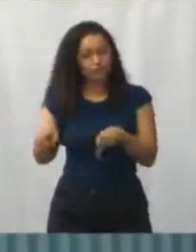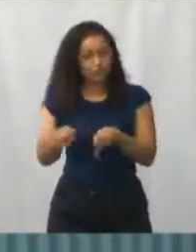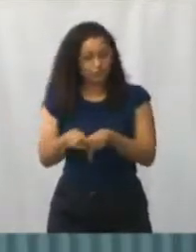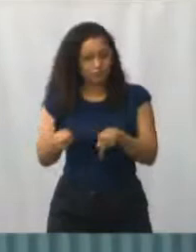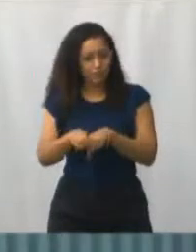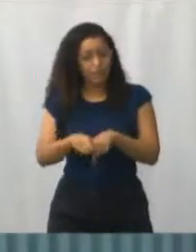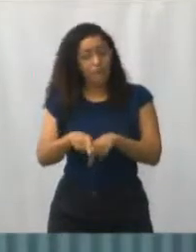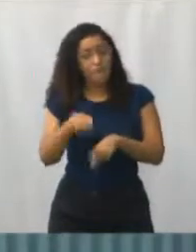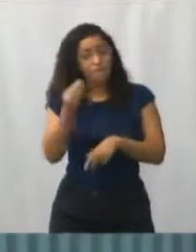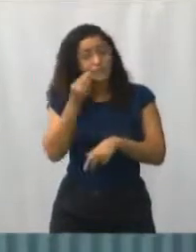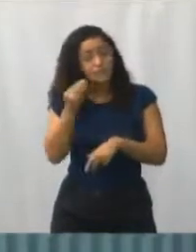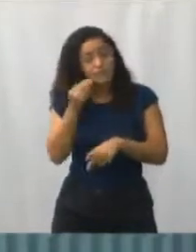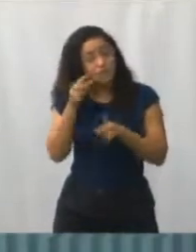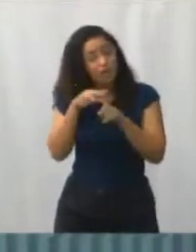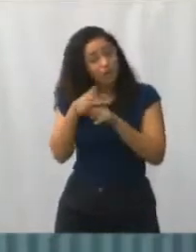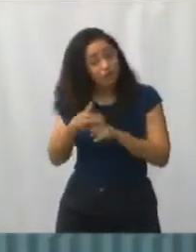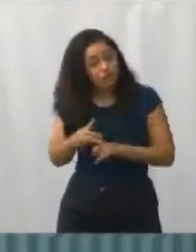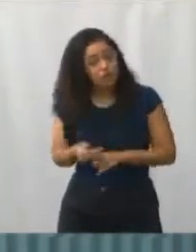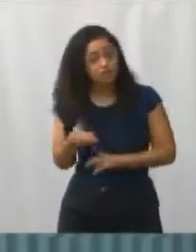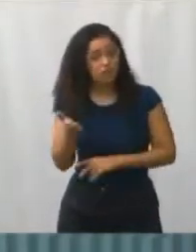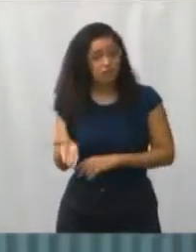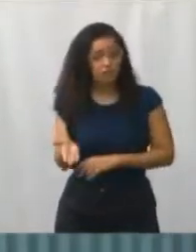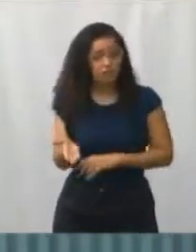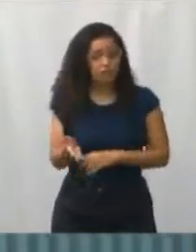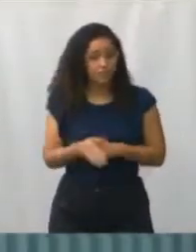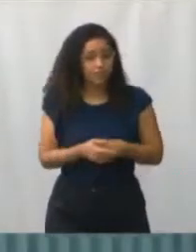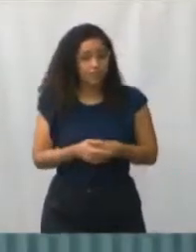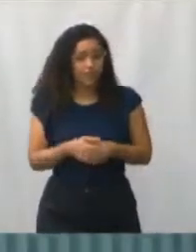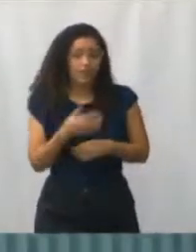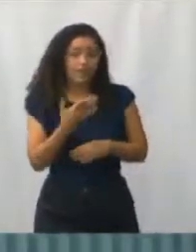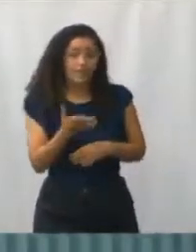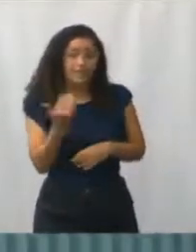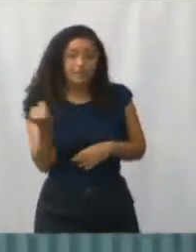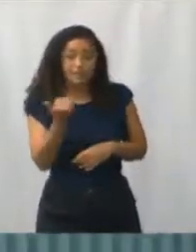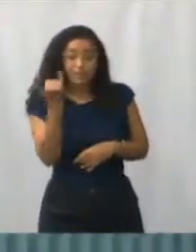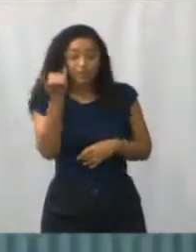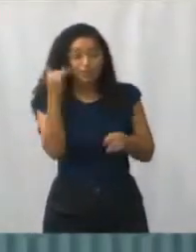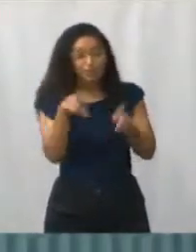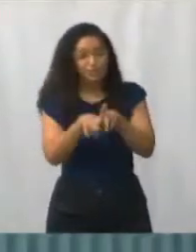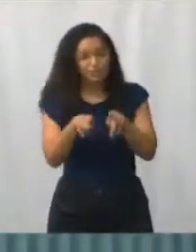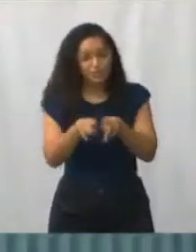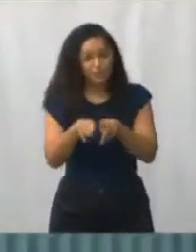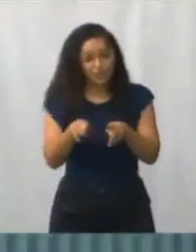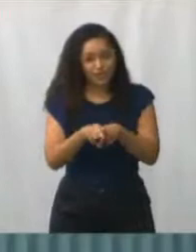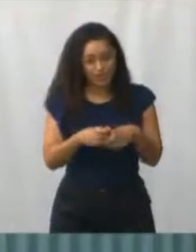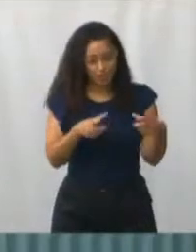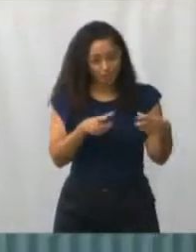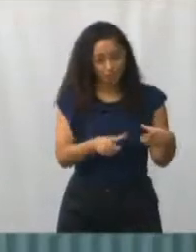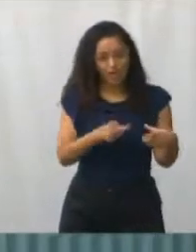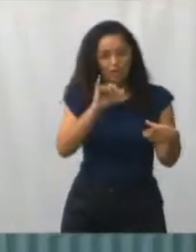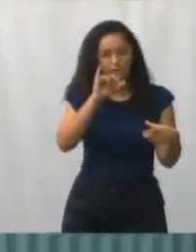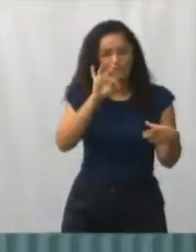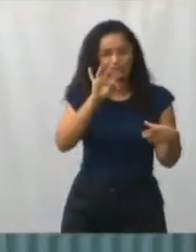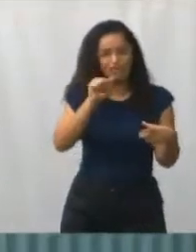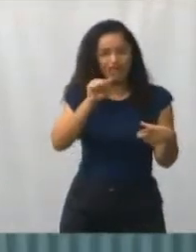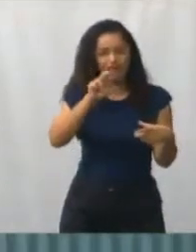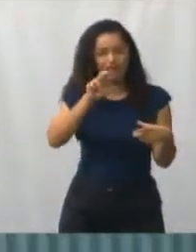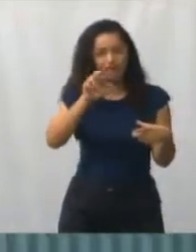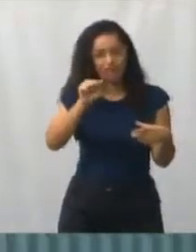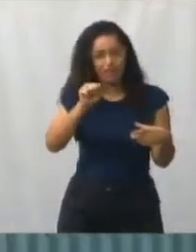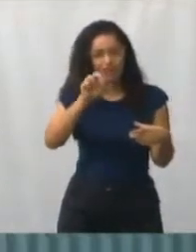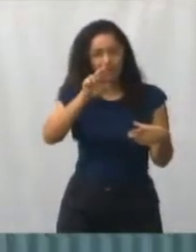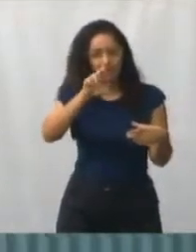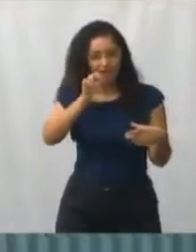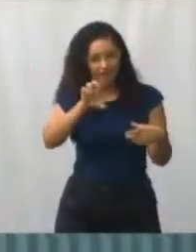nós teremos o acesso ao Itararé pela Jecore. Assim que essa rua ficar pronta, o secretário